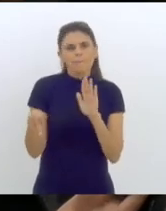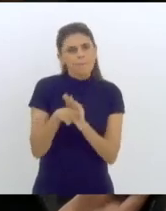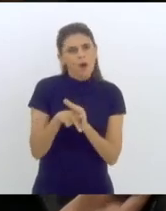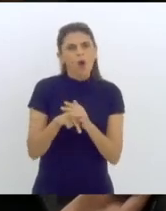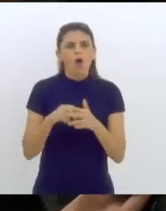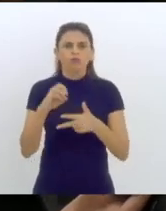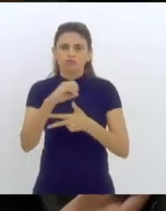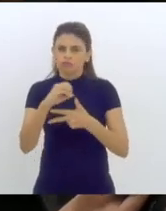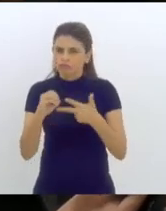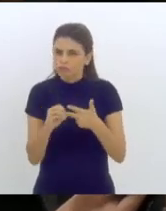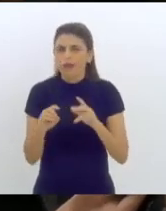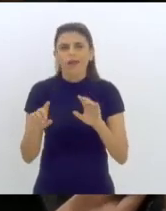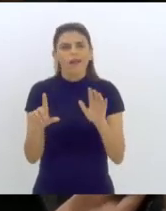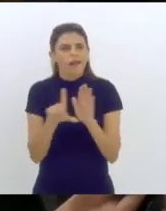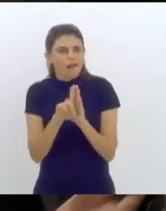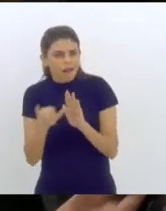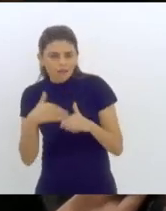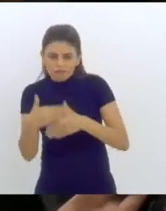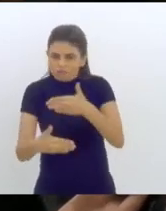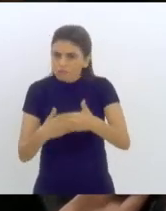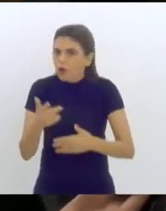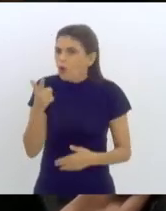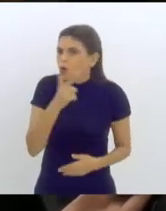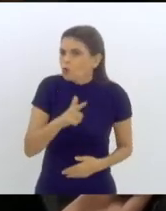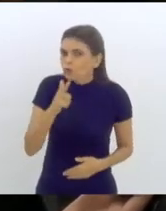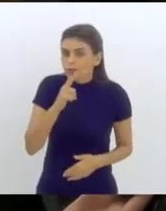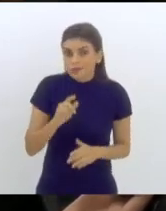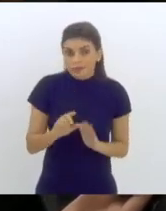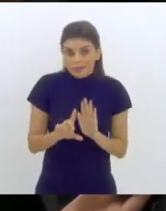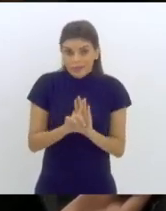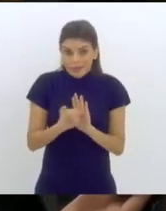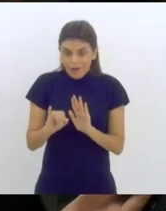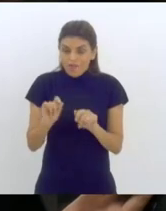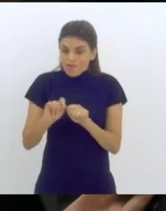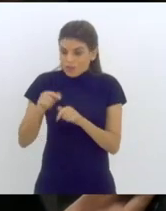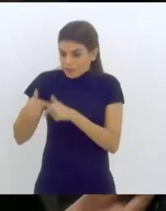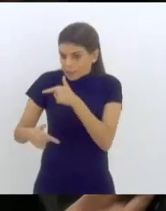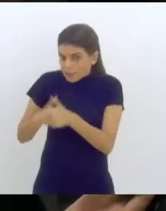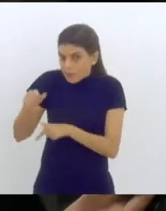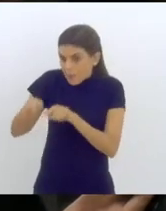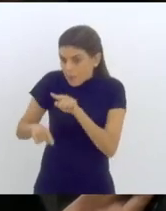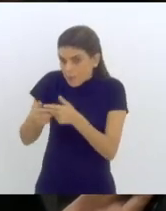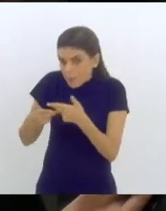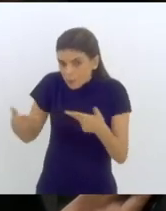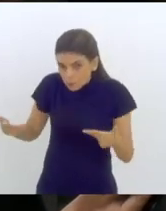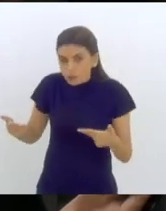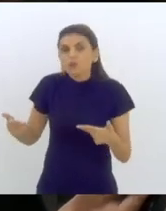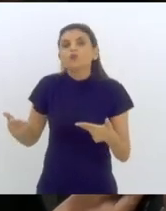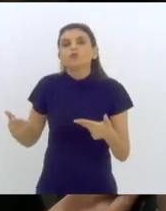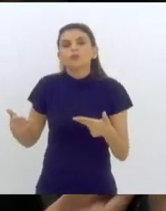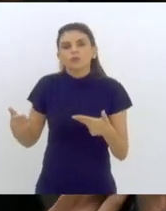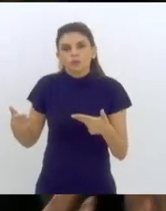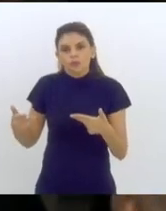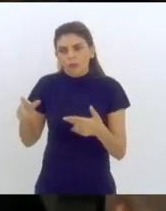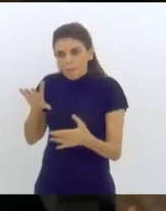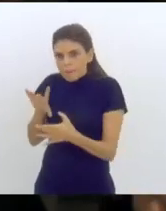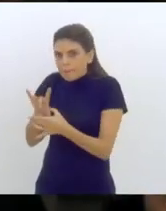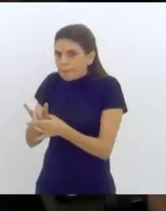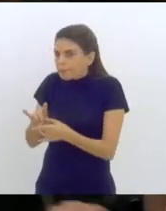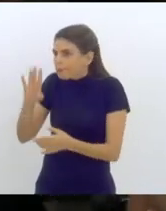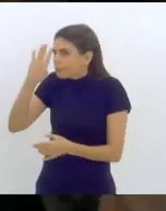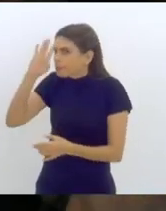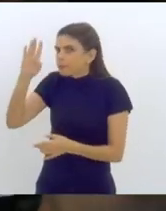construíssem uma matriz insumo-produto, ferramenta indispensável